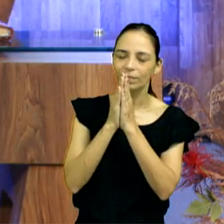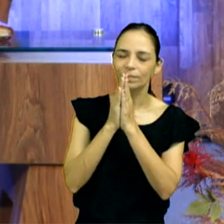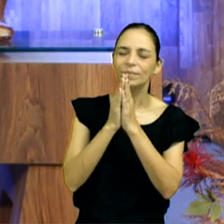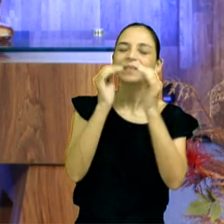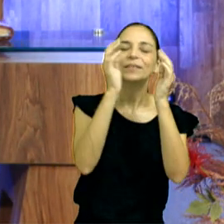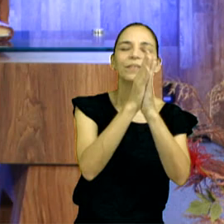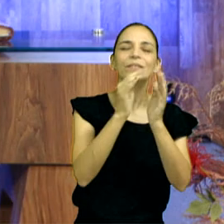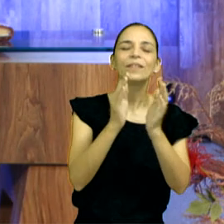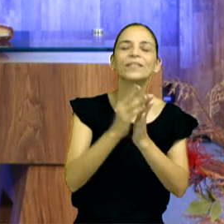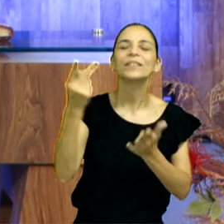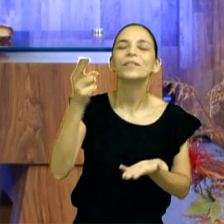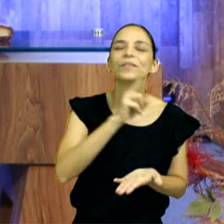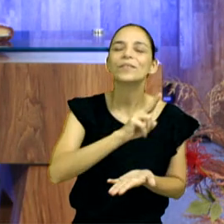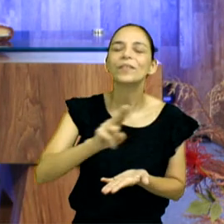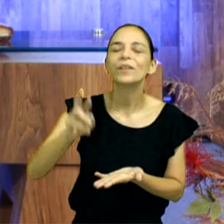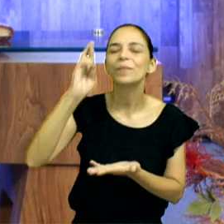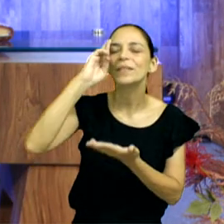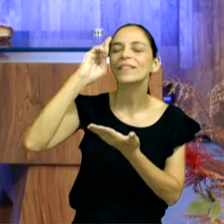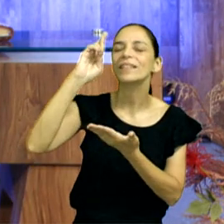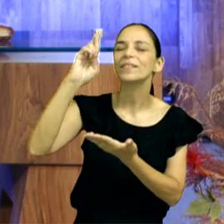louvado seja o teu nome, Senhor,